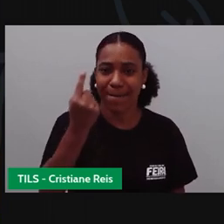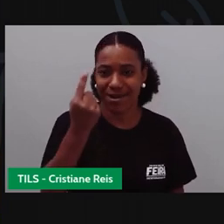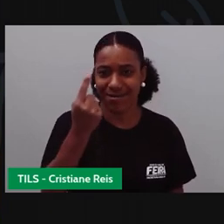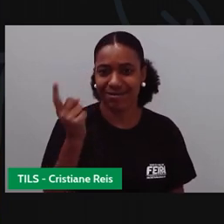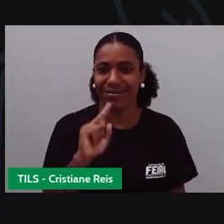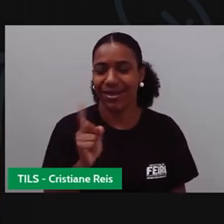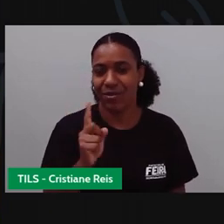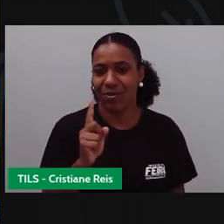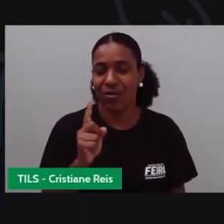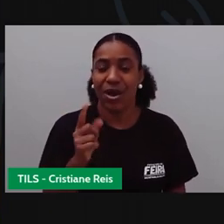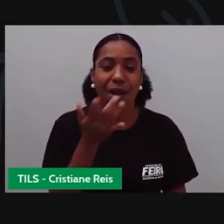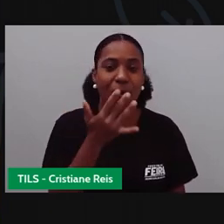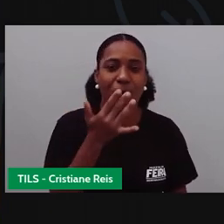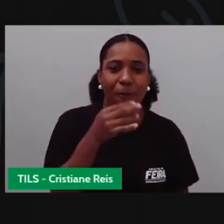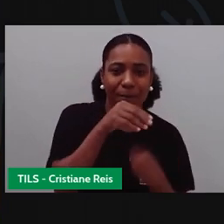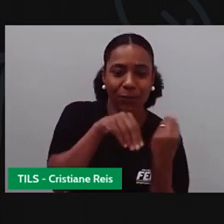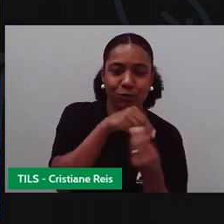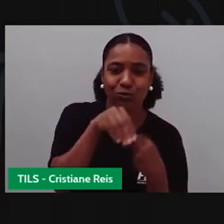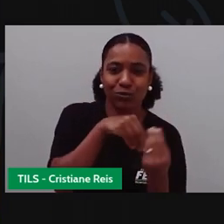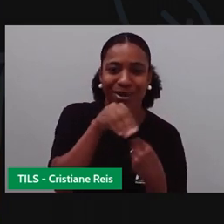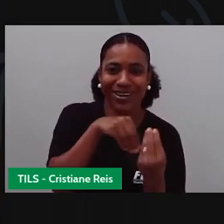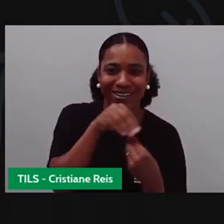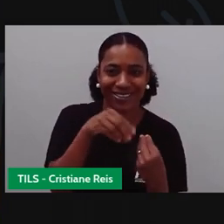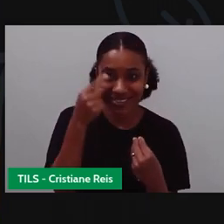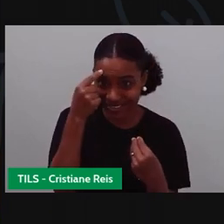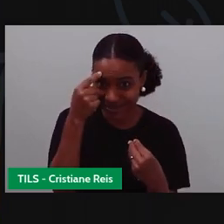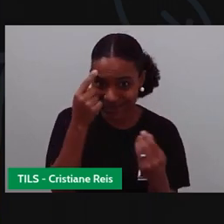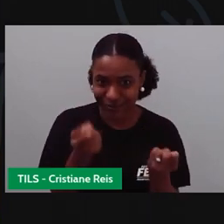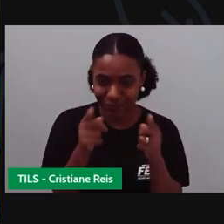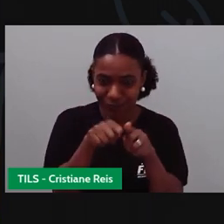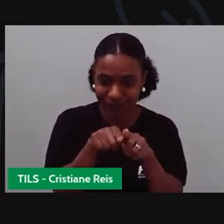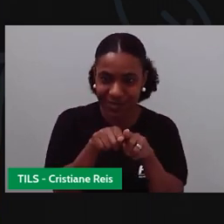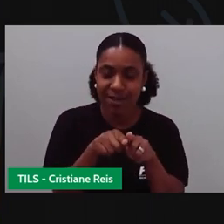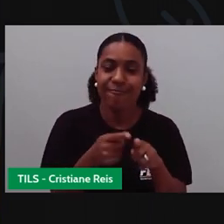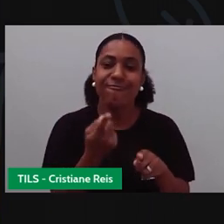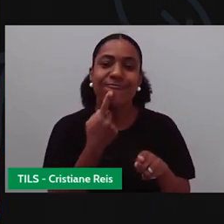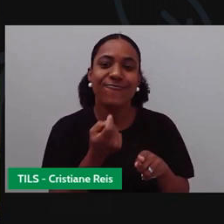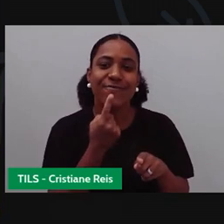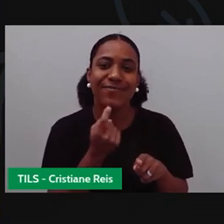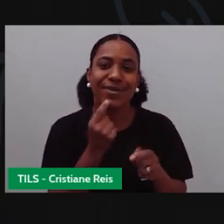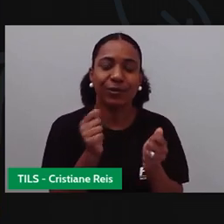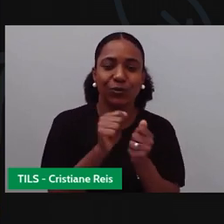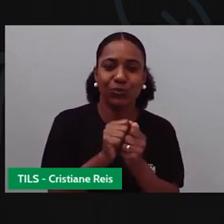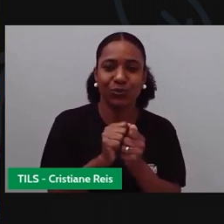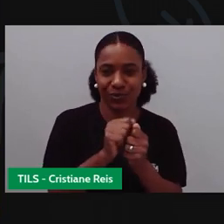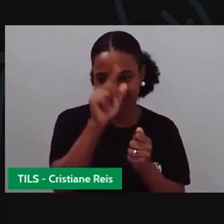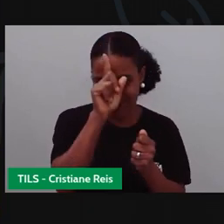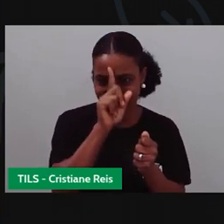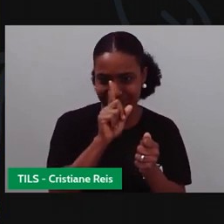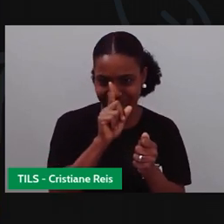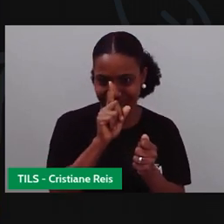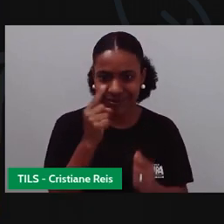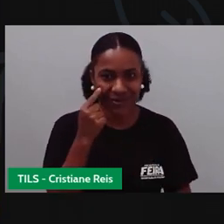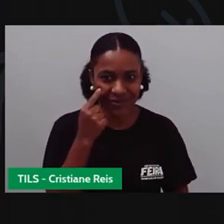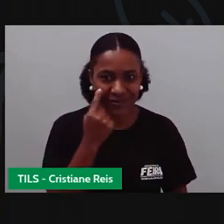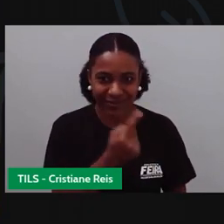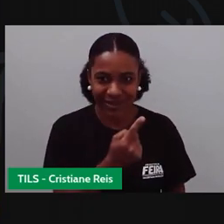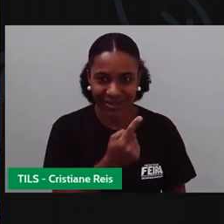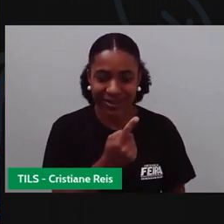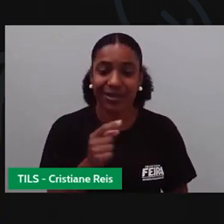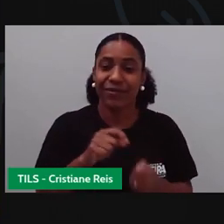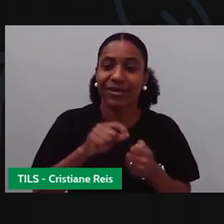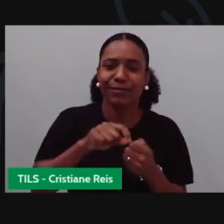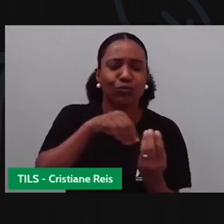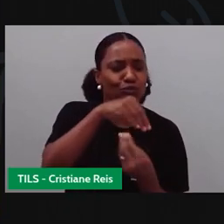duas cores. E que cores são essas, ó? Vermelho e amarelo. Não é isso? Então, a gente vai fazer